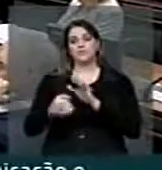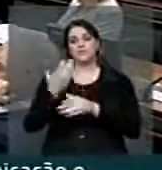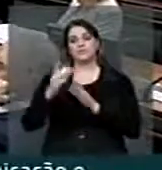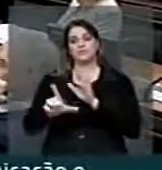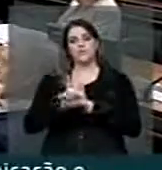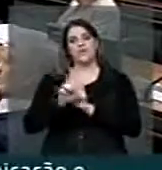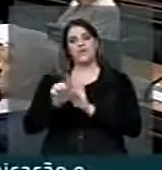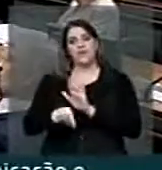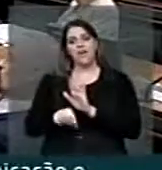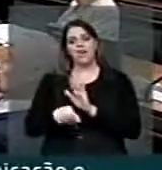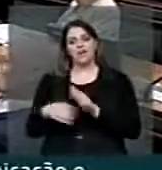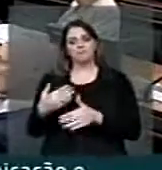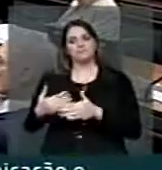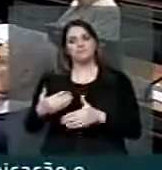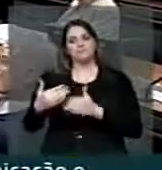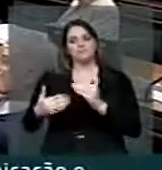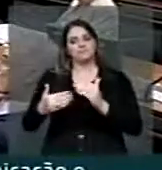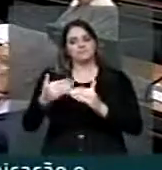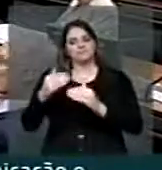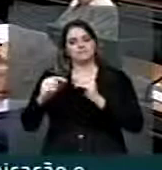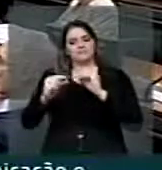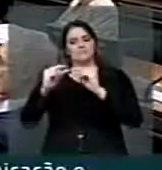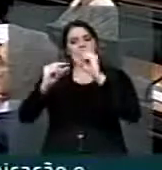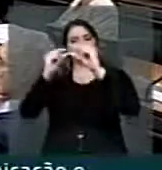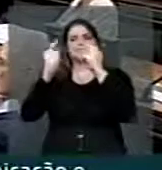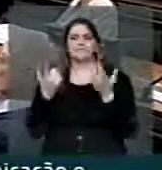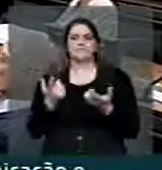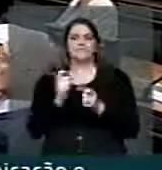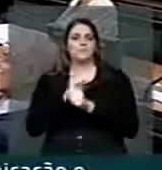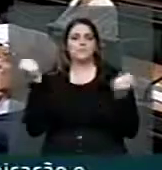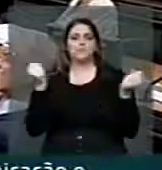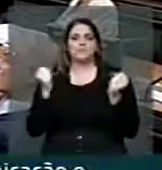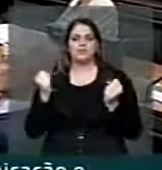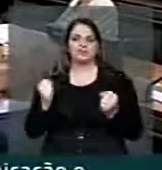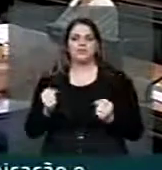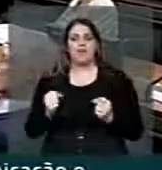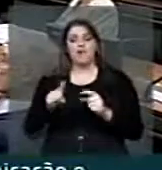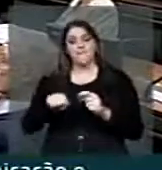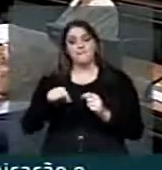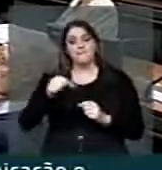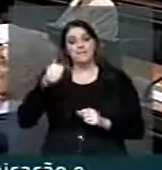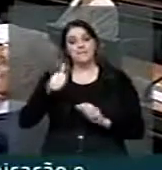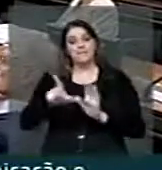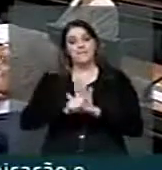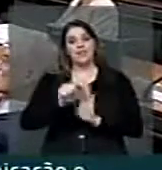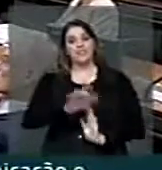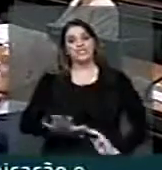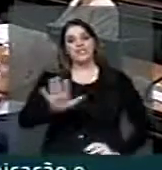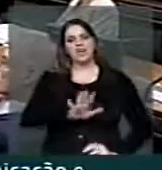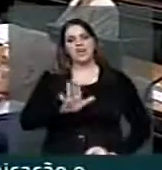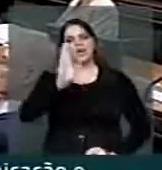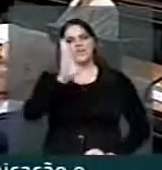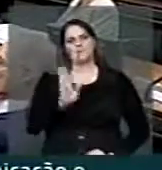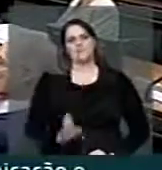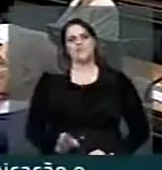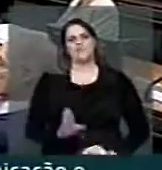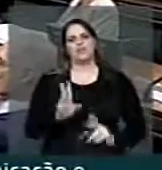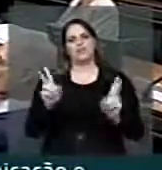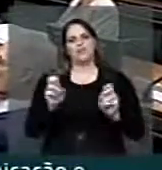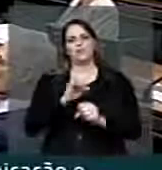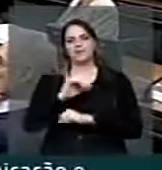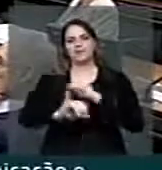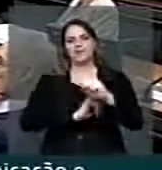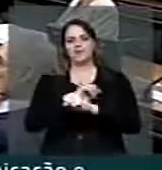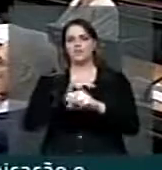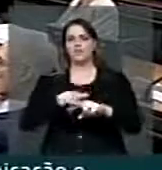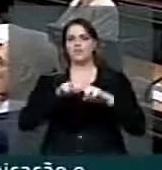é processo de avanços. Então, ele é uma primeira lei geral brasileira sobre a internet e por isso ele é e deve permanecer